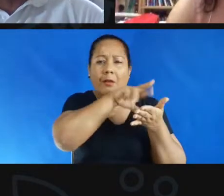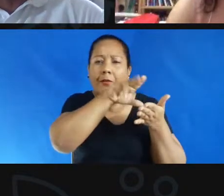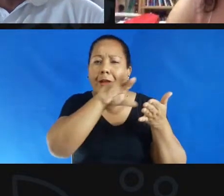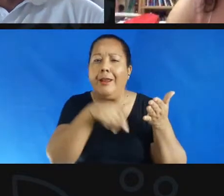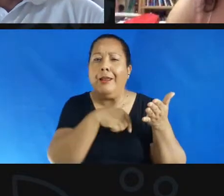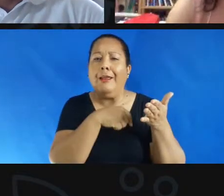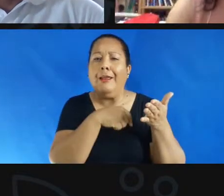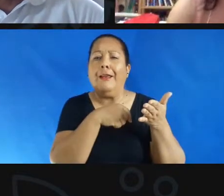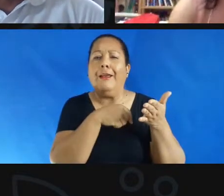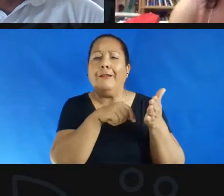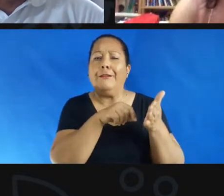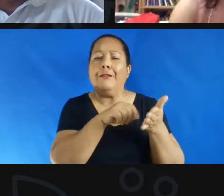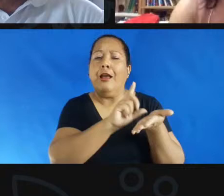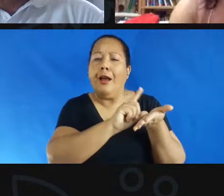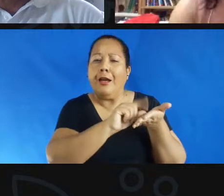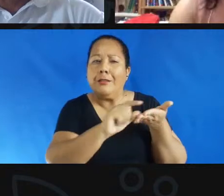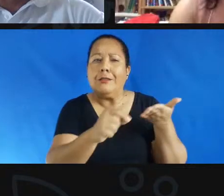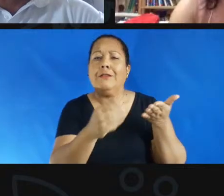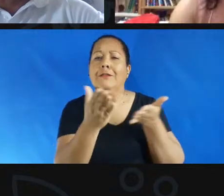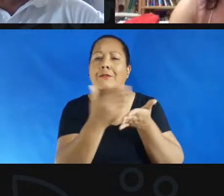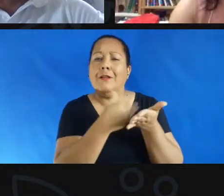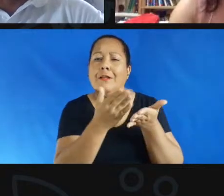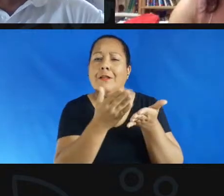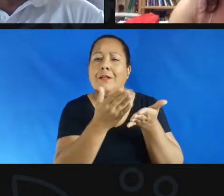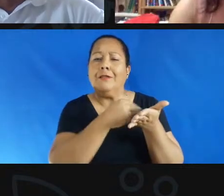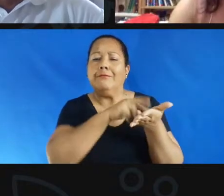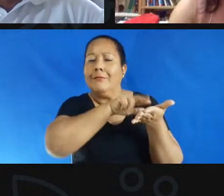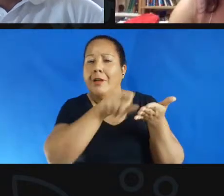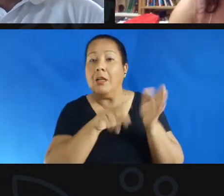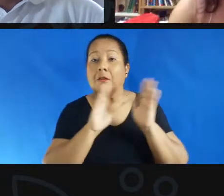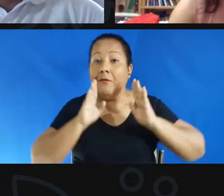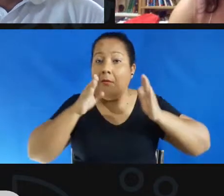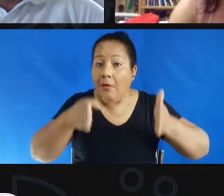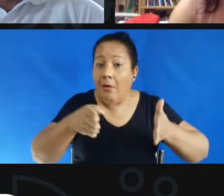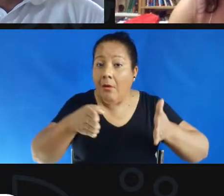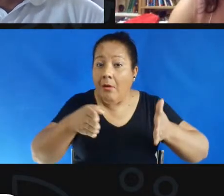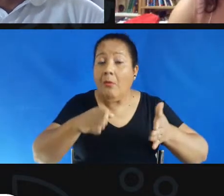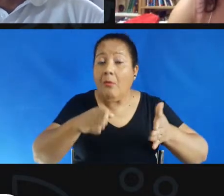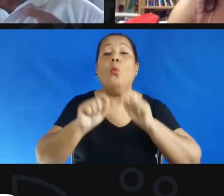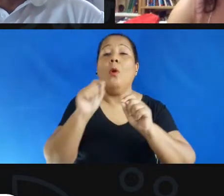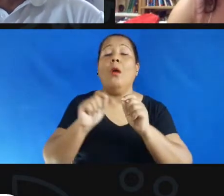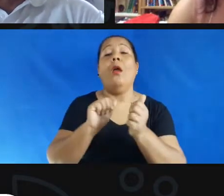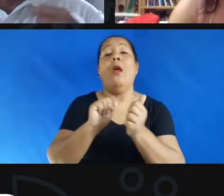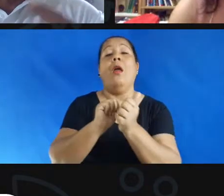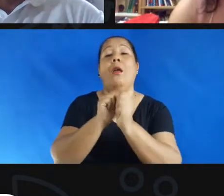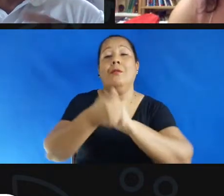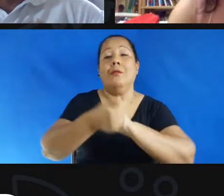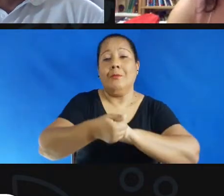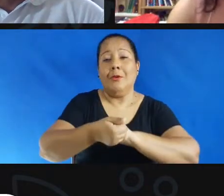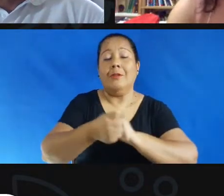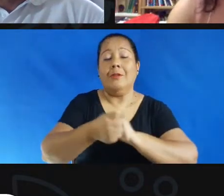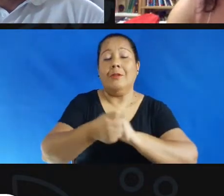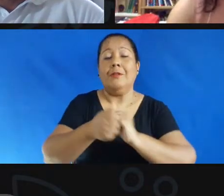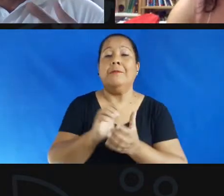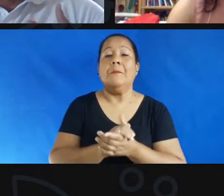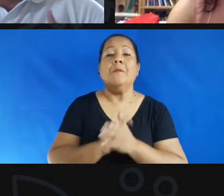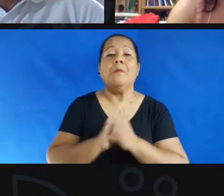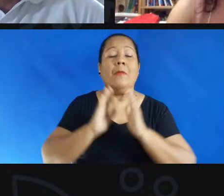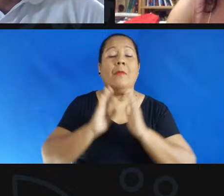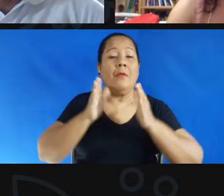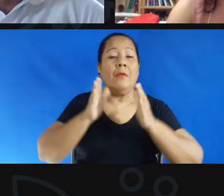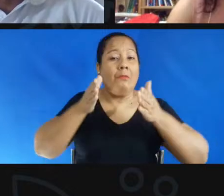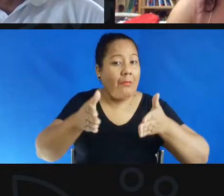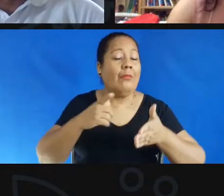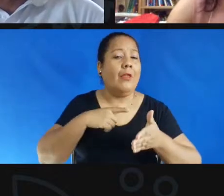em fontes aí lá fora e dentro dessa perspectiva mesmo eu já colocaria pra você né nós estamos falando de esporte esporte quais as